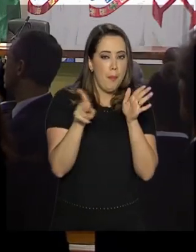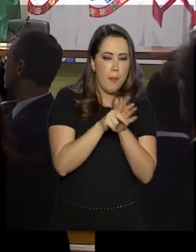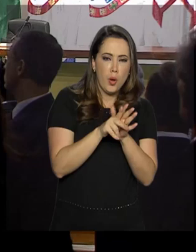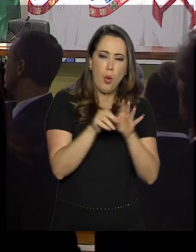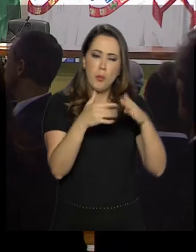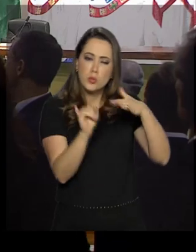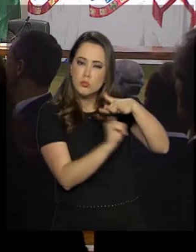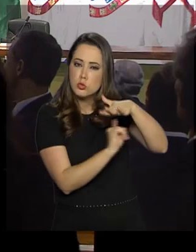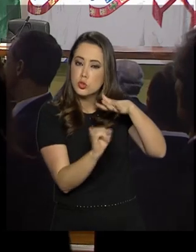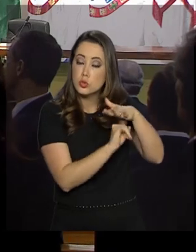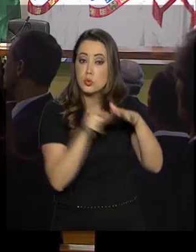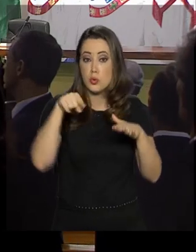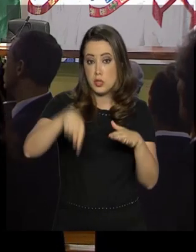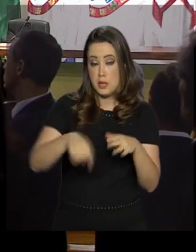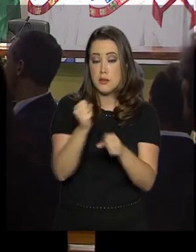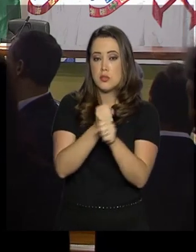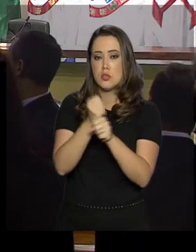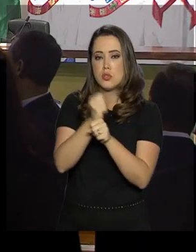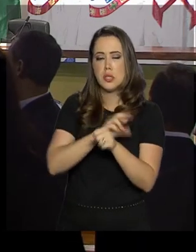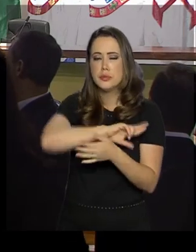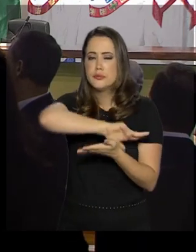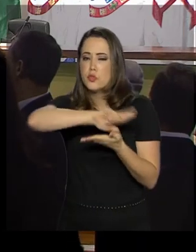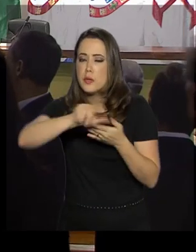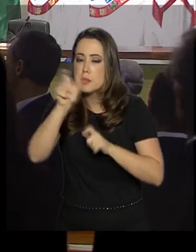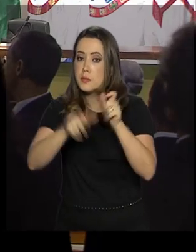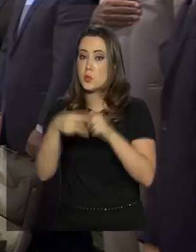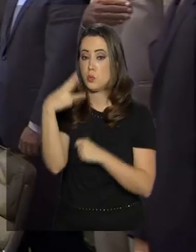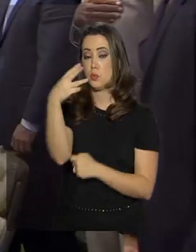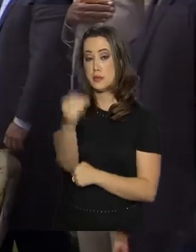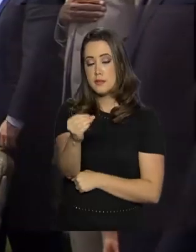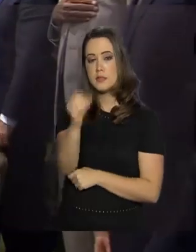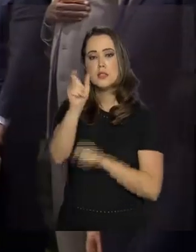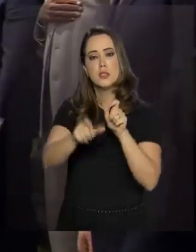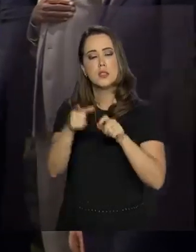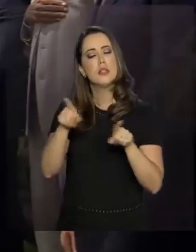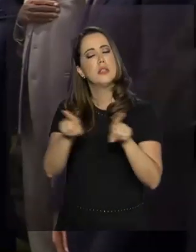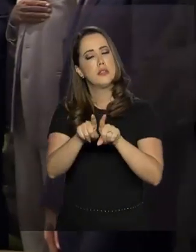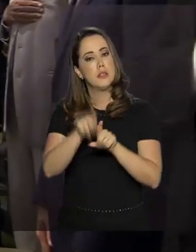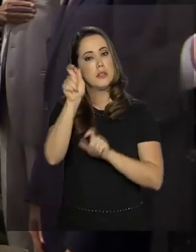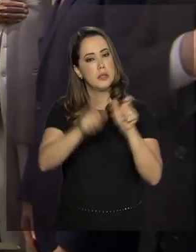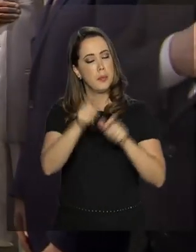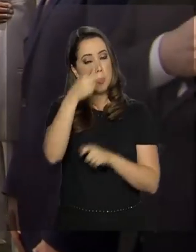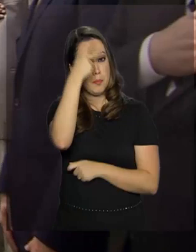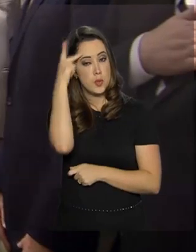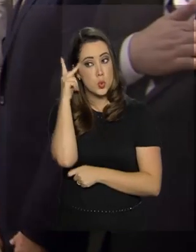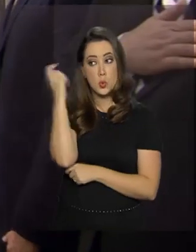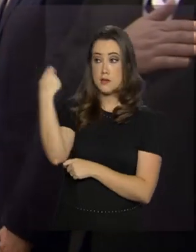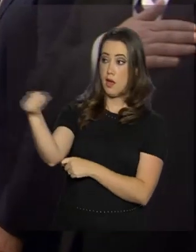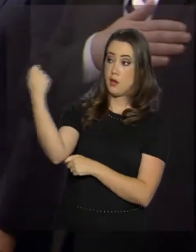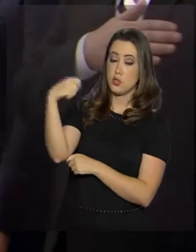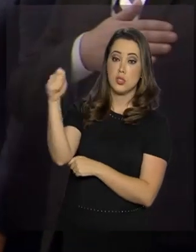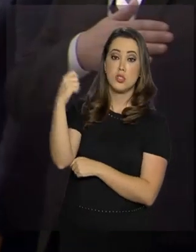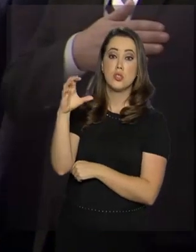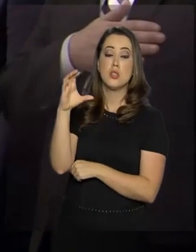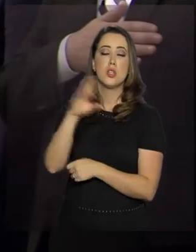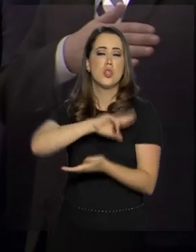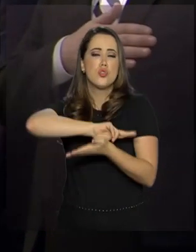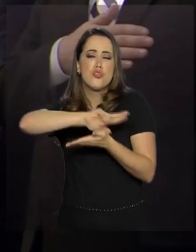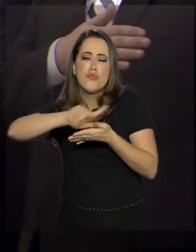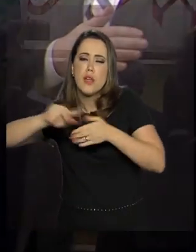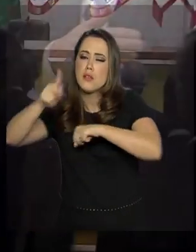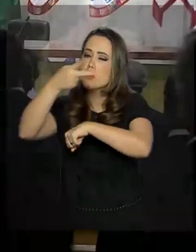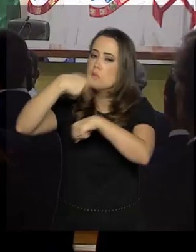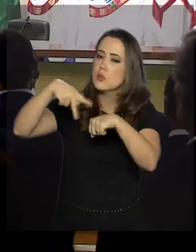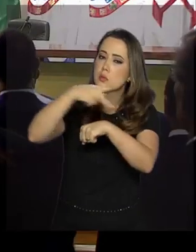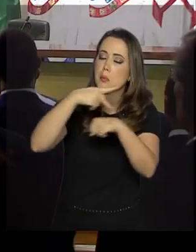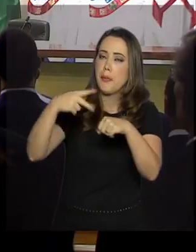-2019, que se forma hoje, é composta por 30 diplomatas, incluindo diplomatas da Argentina, do Cazaquistão, da Guiné-Bissau,